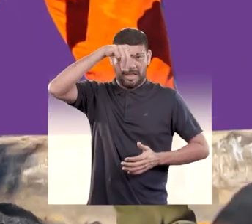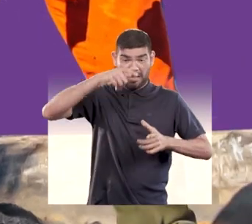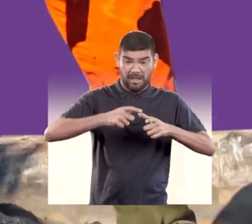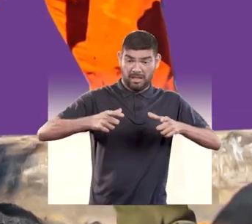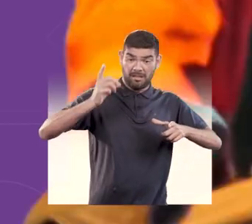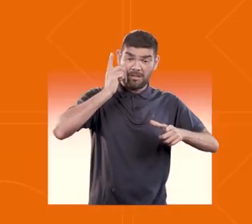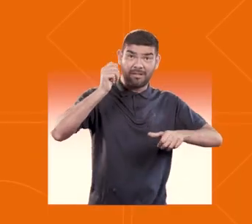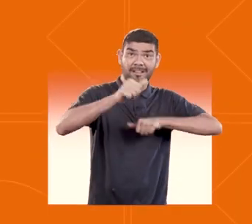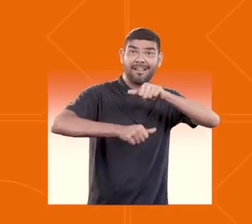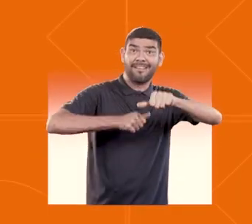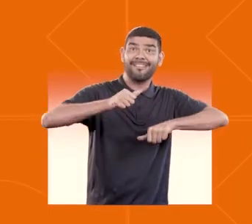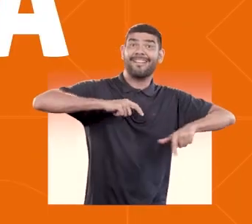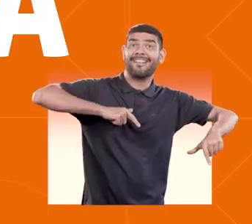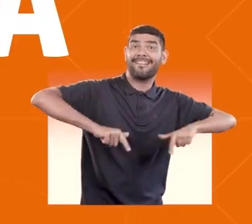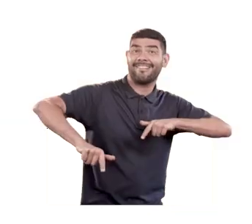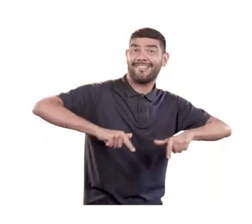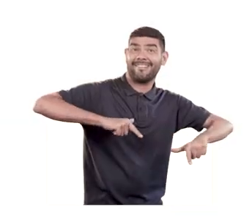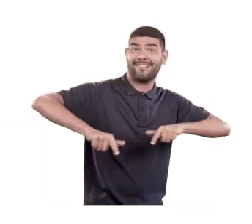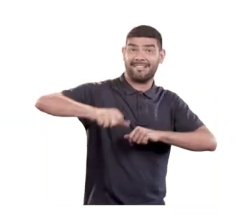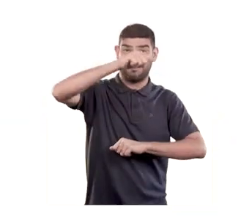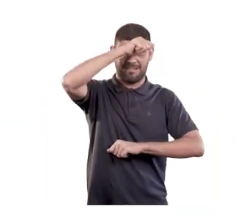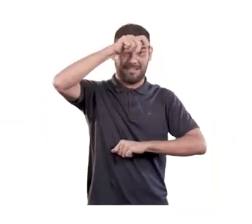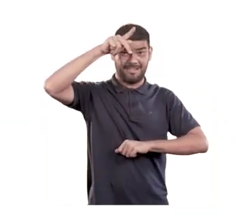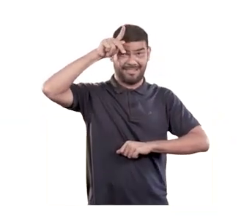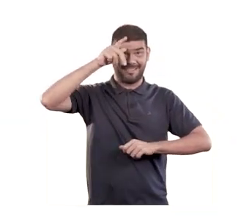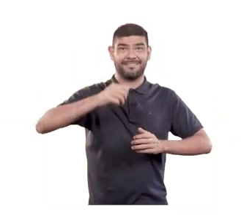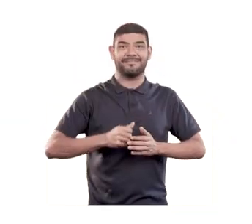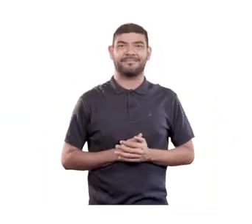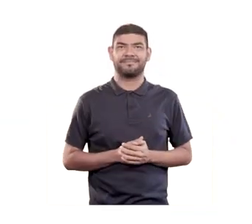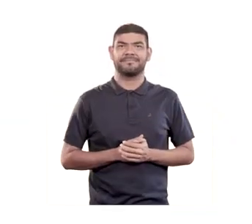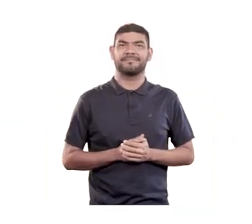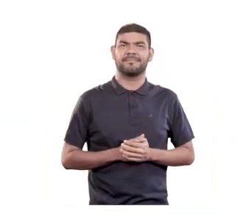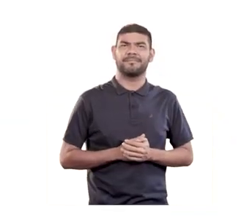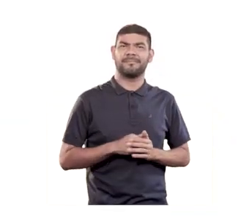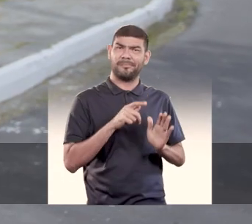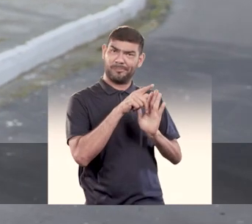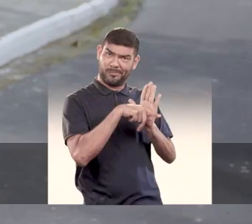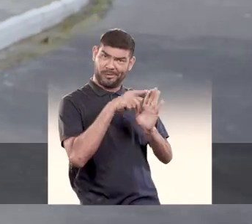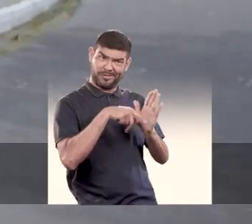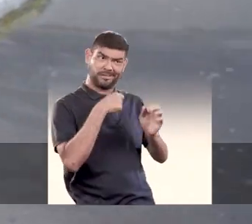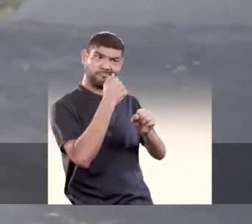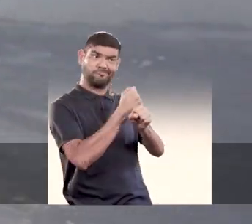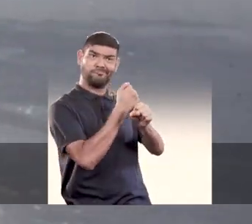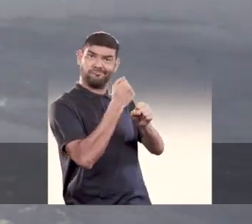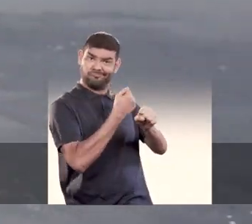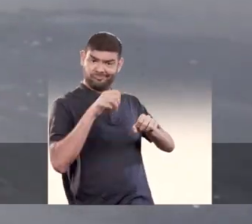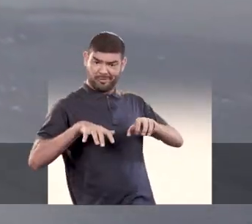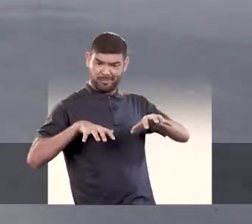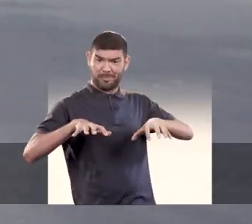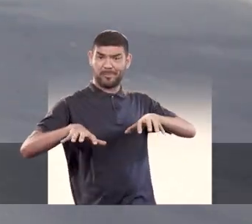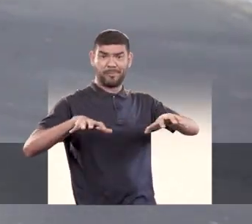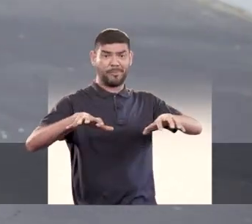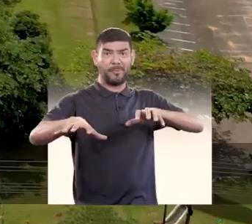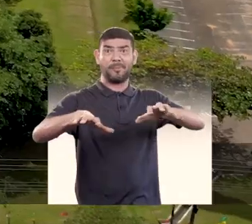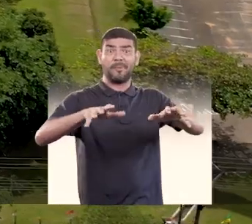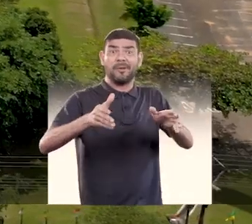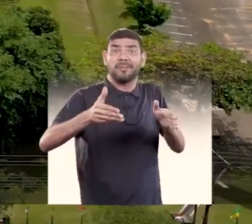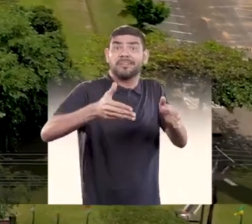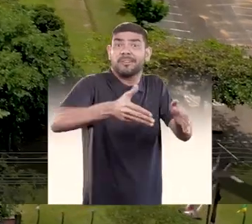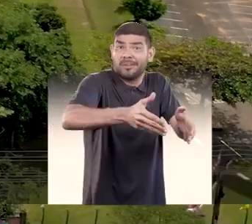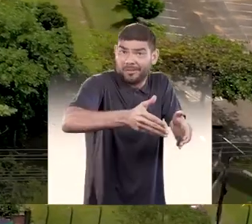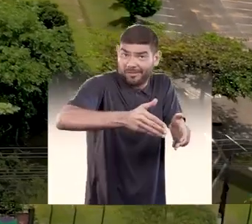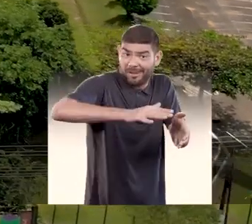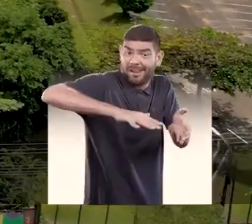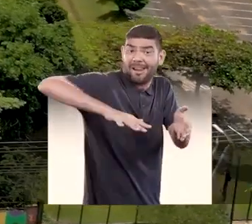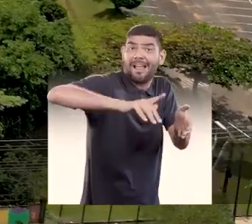Manaus que cresce e todo dia muda, é gravado na Prefeitura. O projeto de revitalização da cidade chegou ao